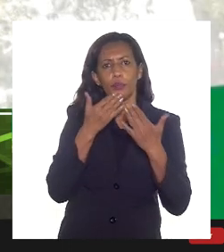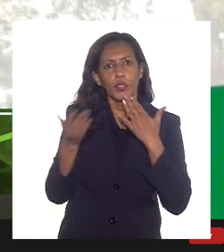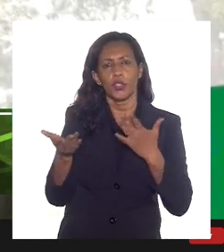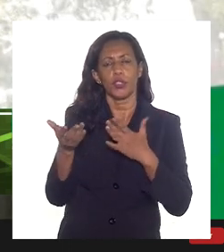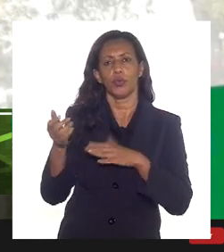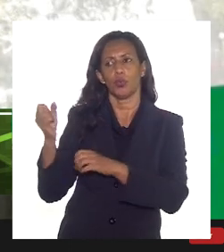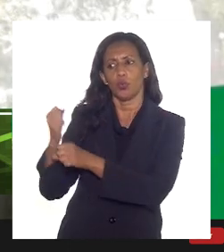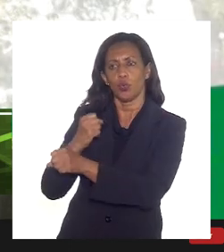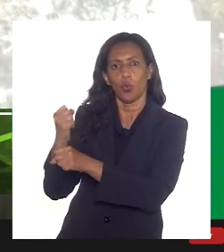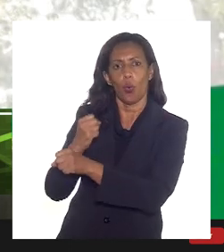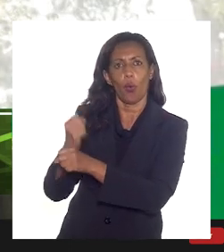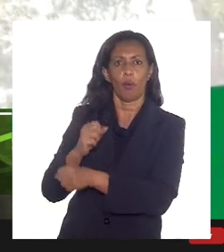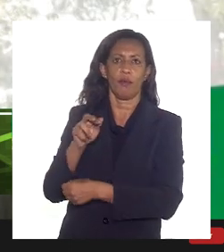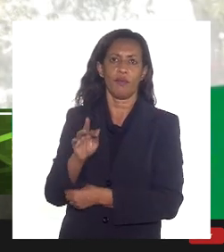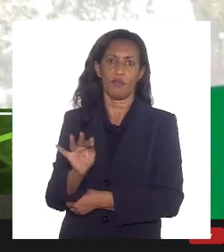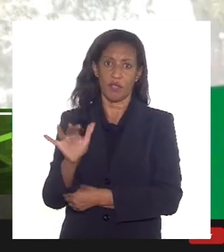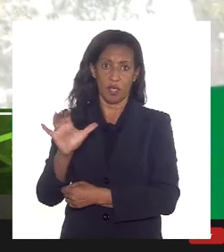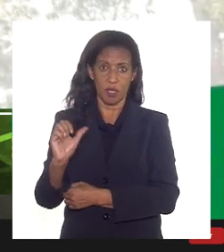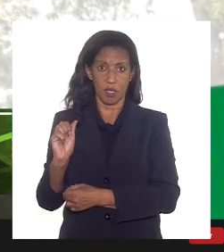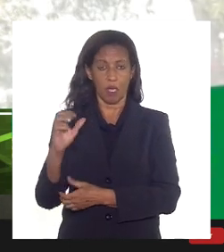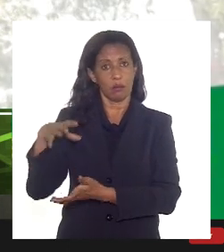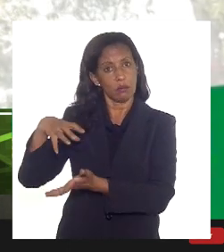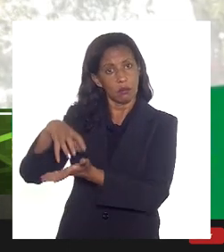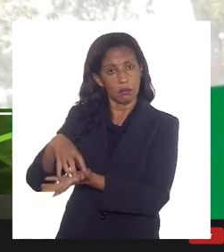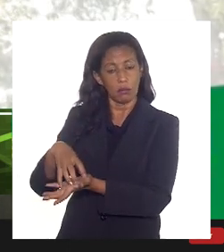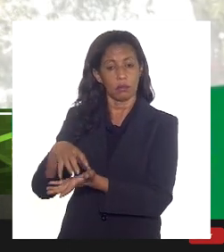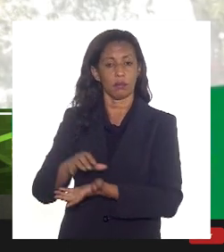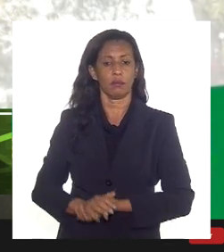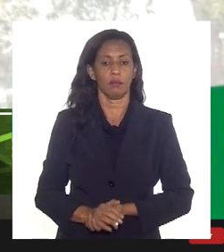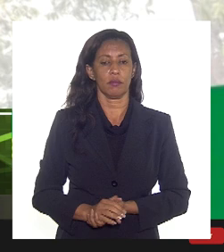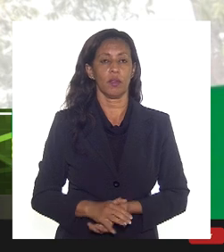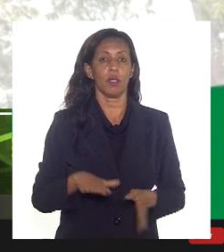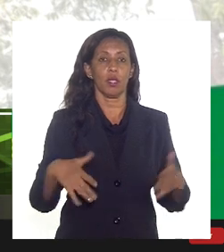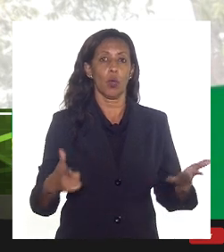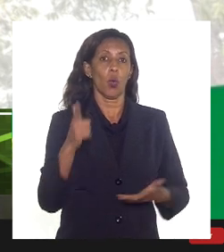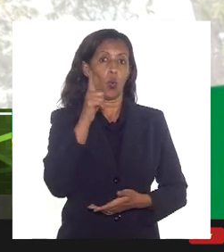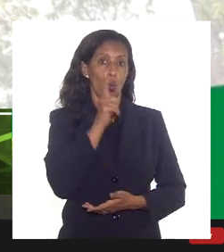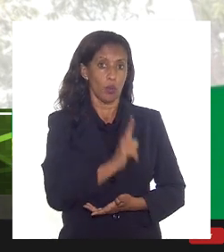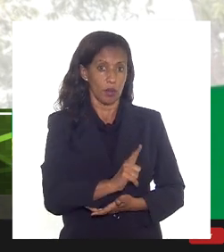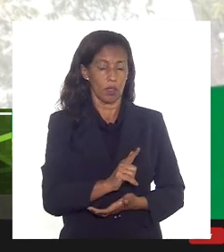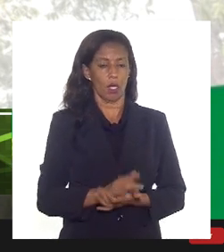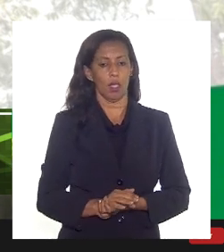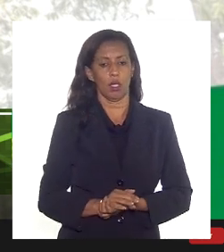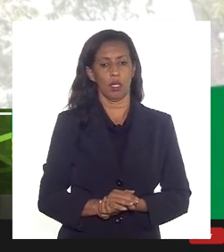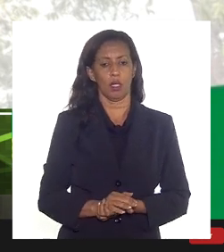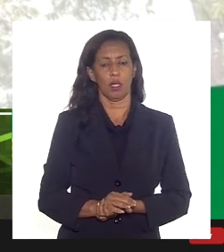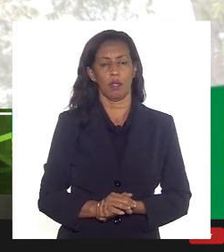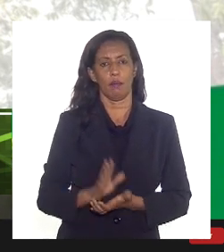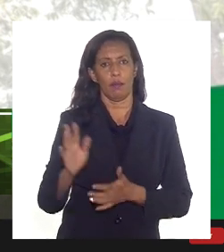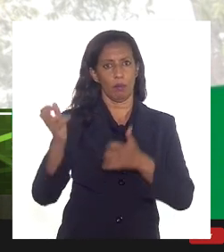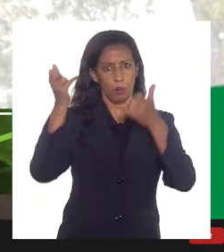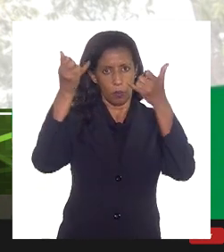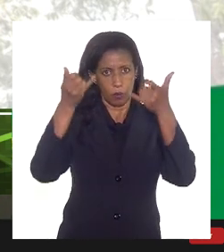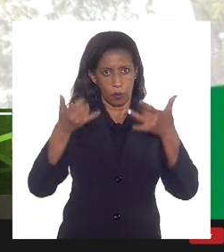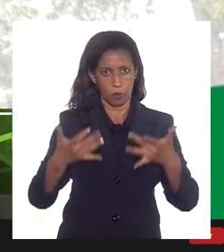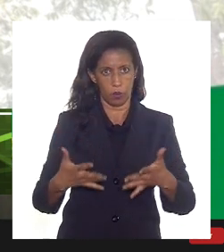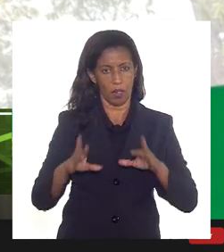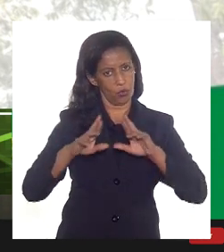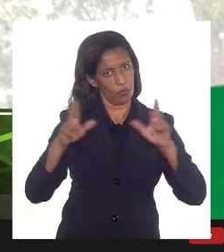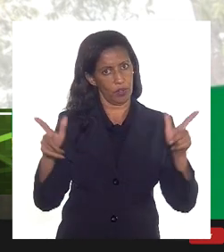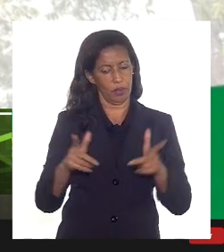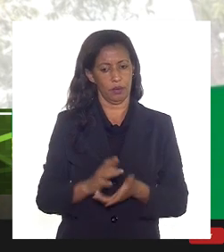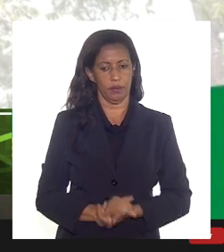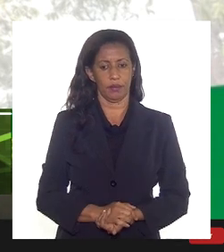instalação física e que, portanto, a gente consegue quantificar de uma maneira mais precisa. Essa é a diferença.